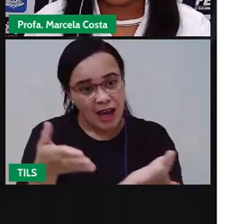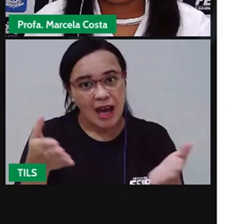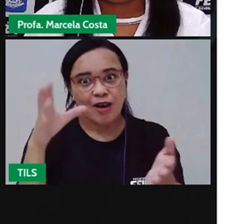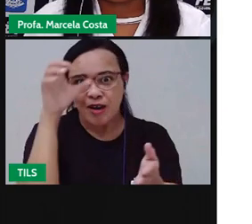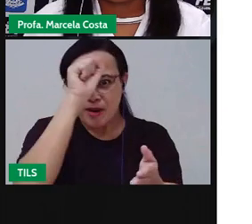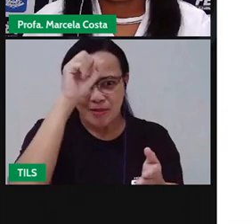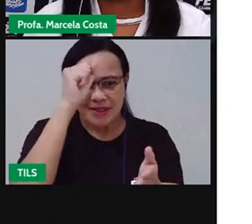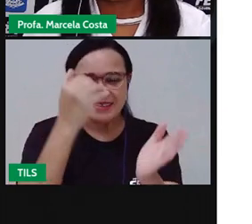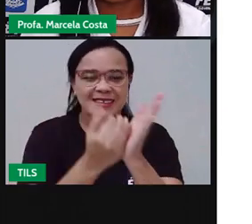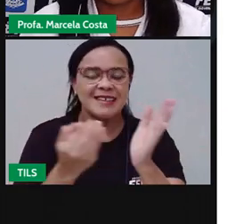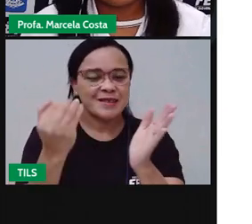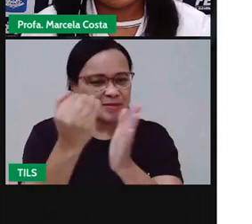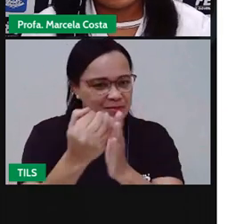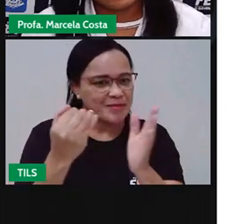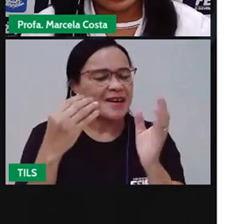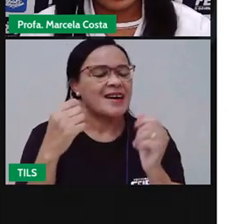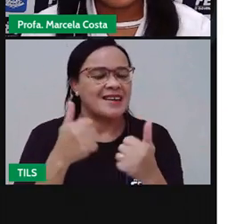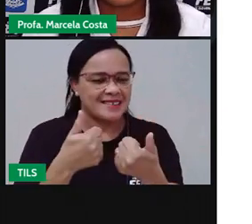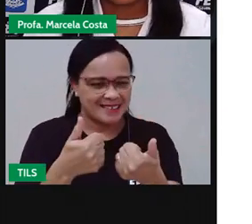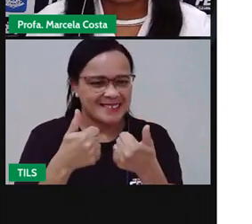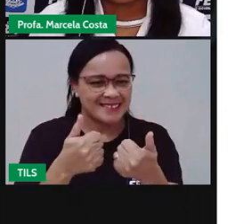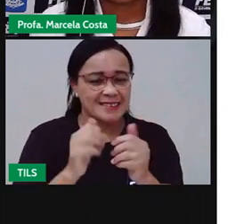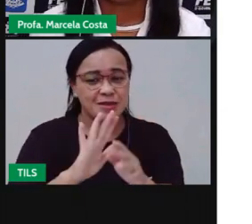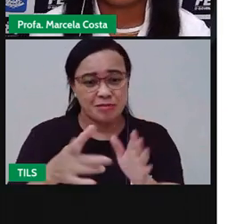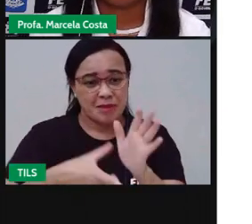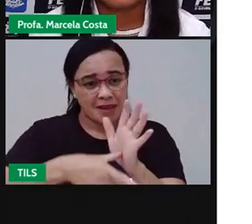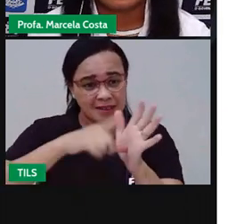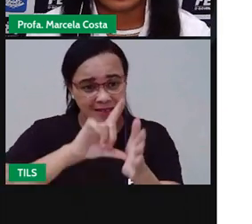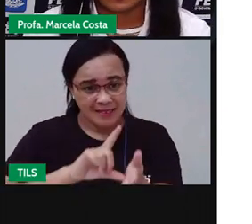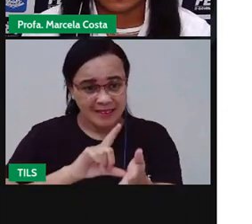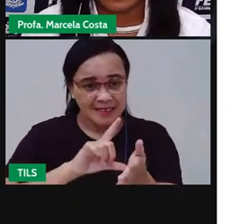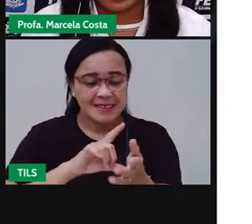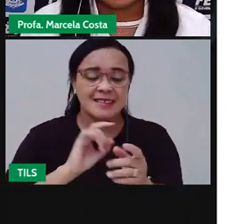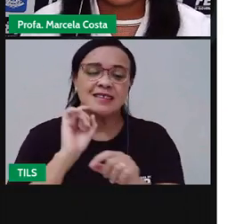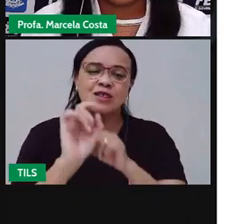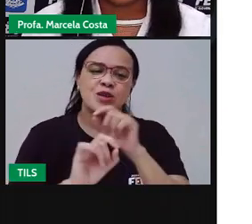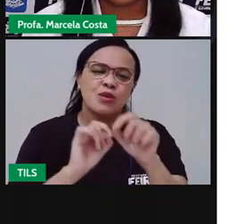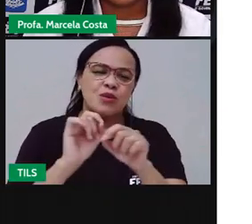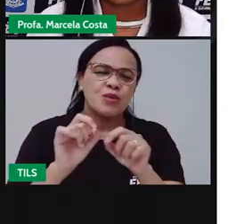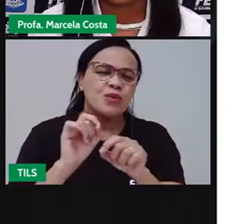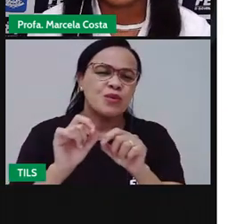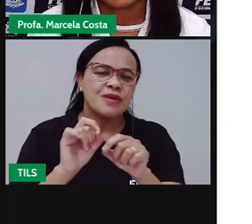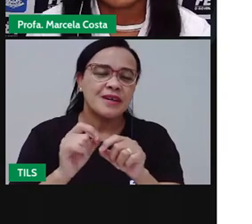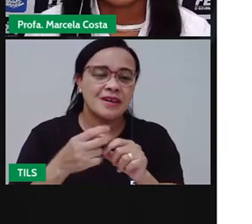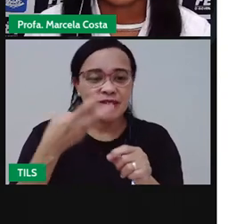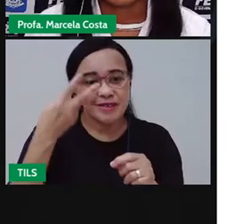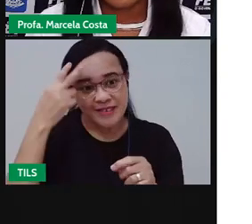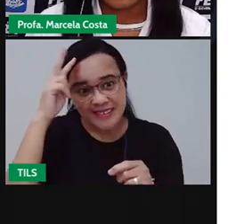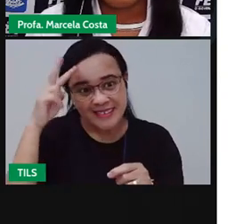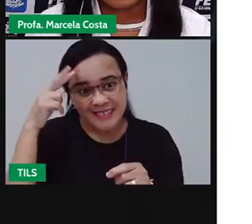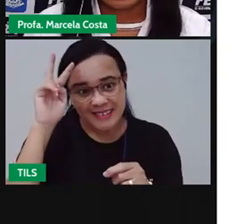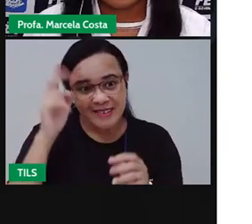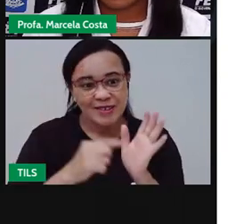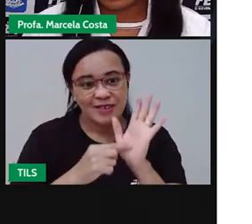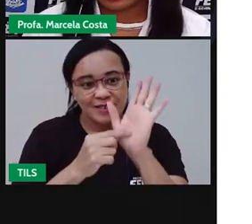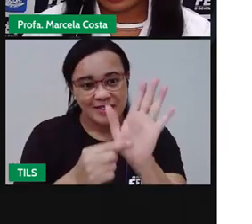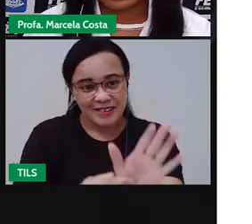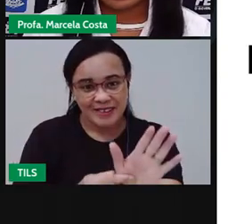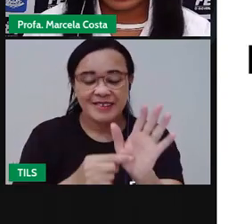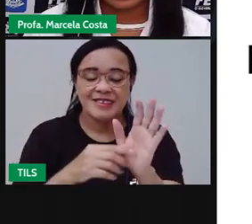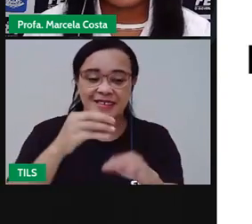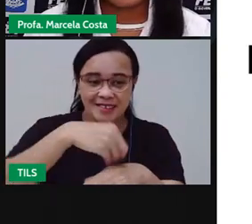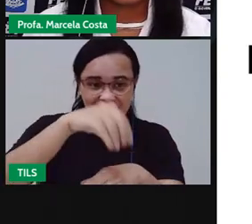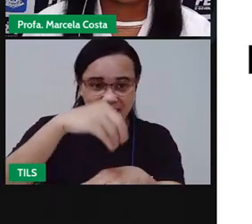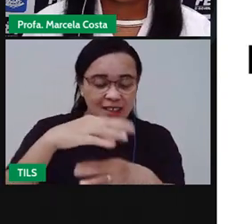a aula. Mas antes de iniciar, eu quero contar uma história. Vou compartilhar com